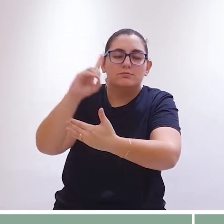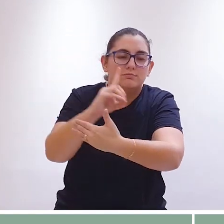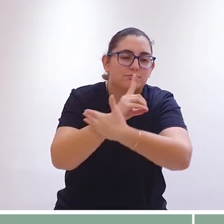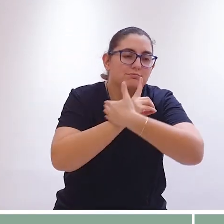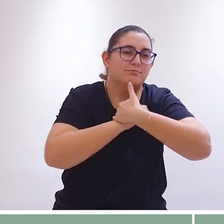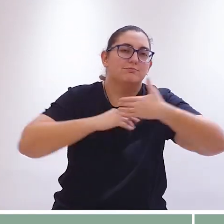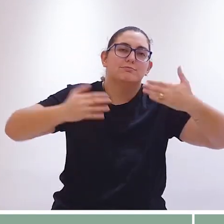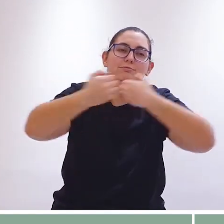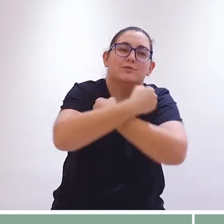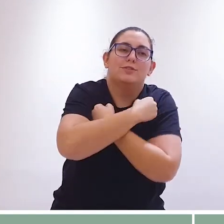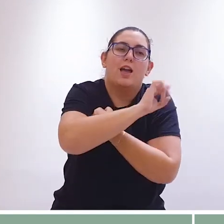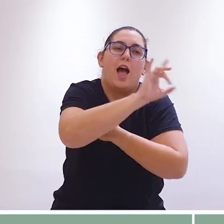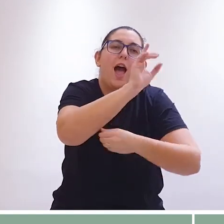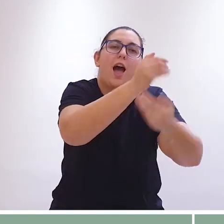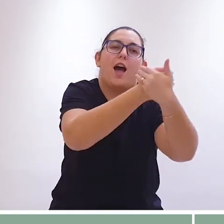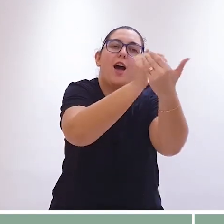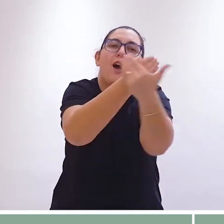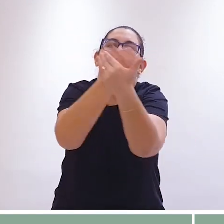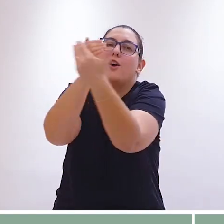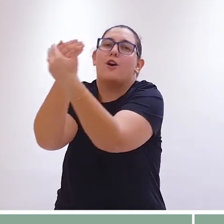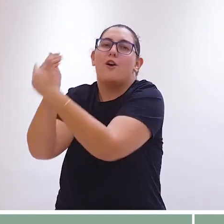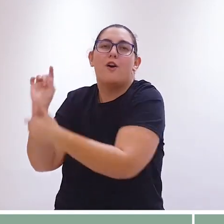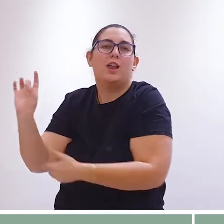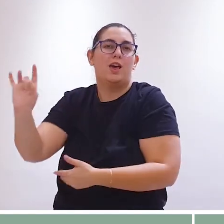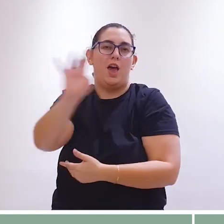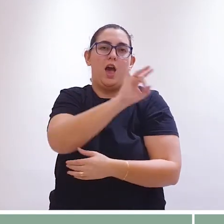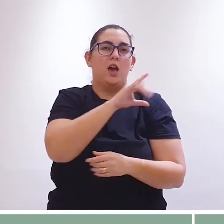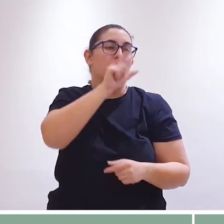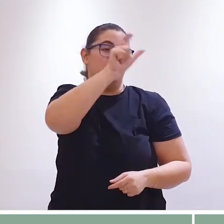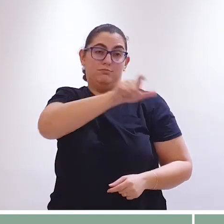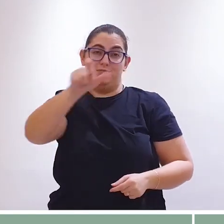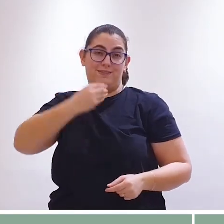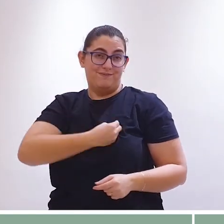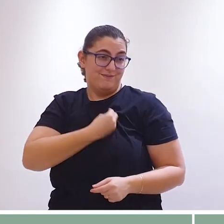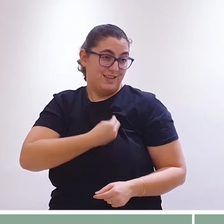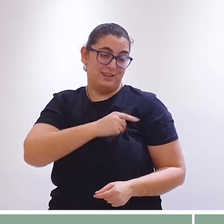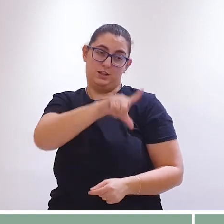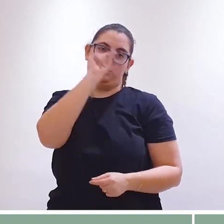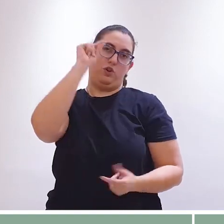saúda, nos acolhe, nos chama e nos diz, escolhe a vida.